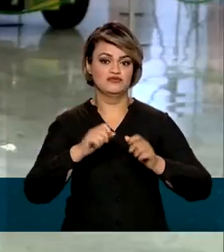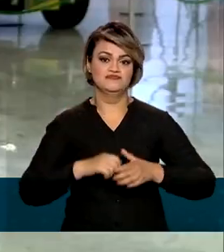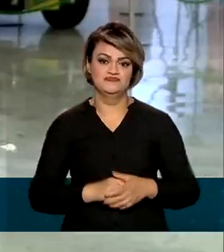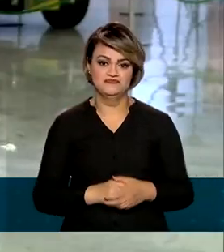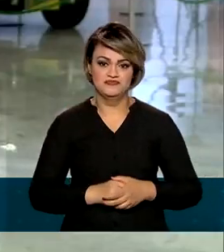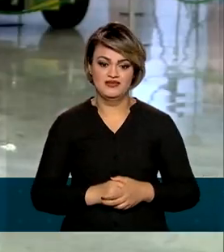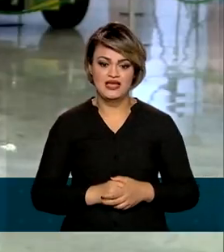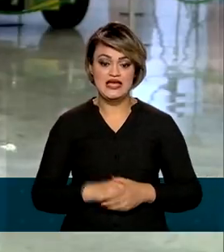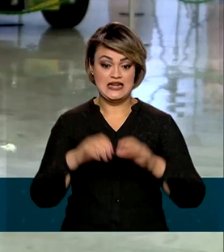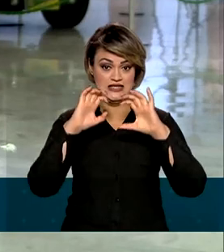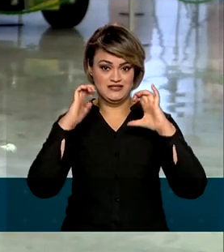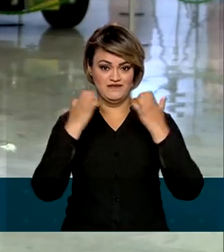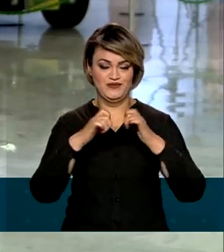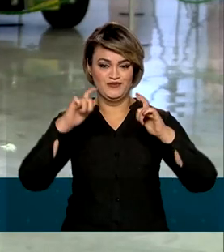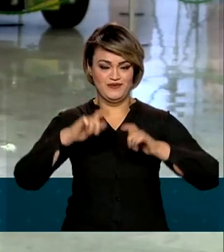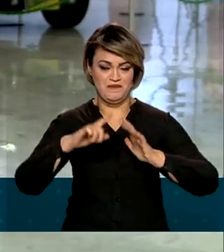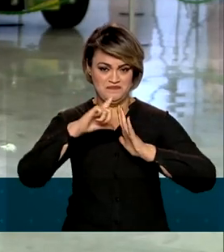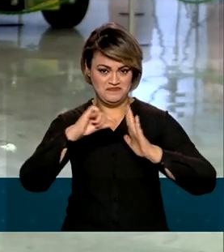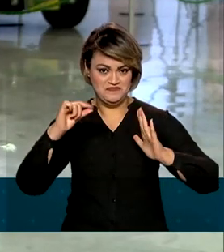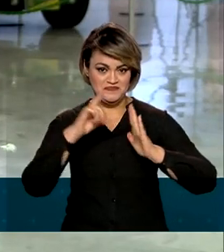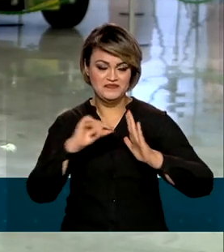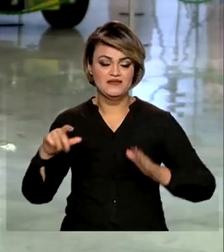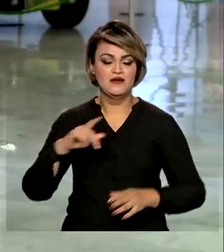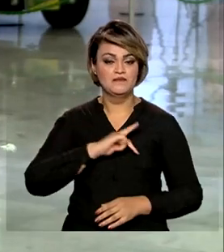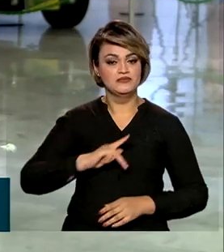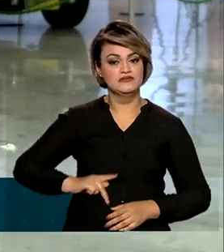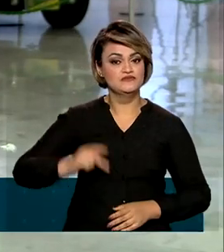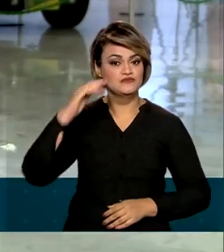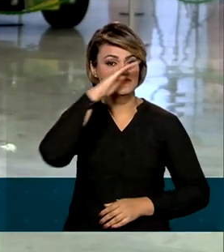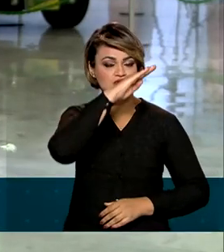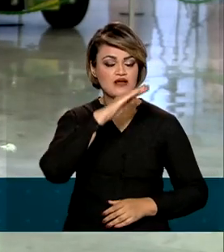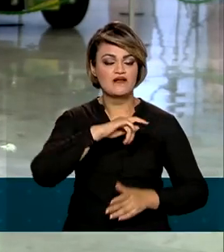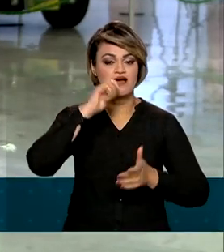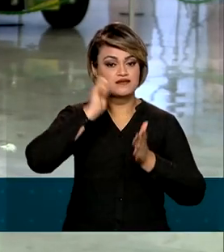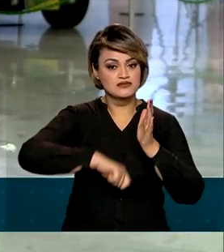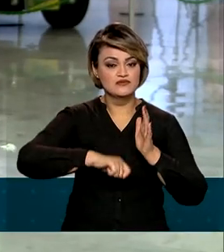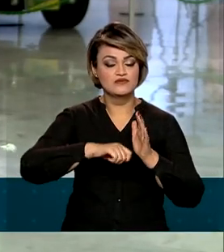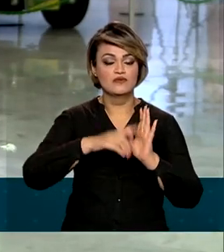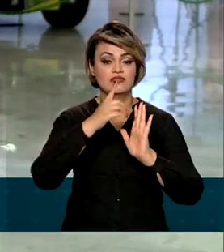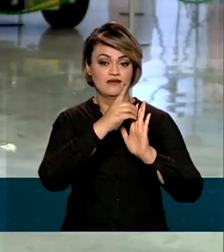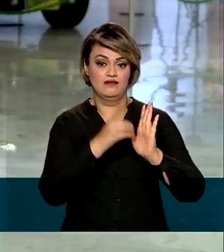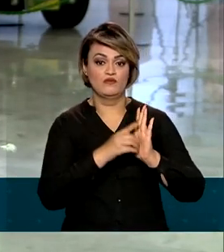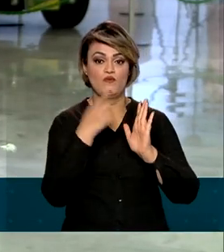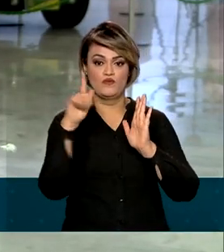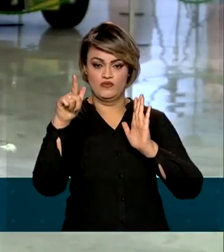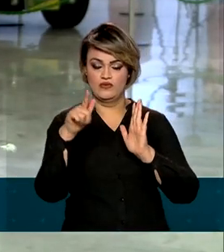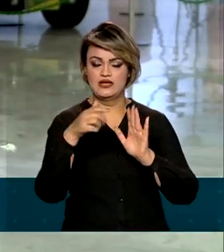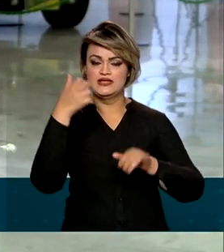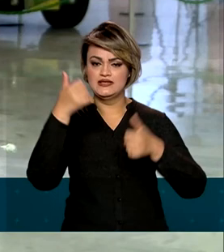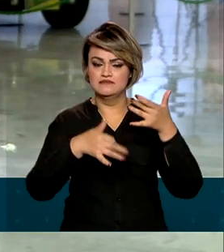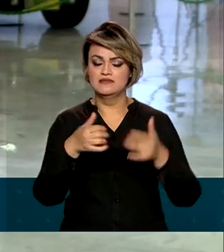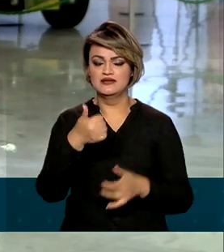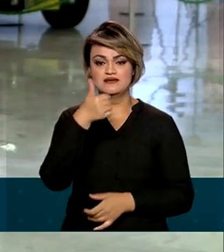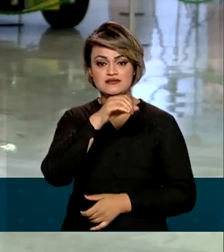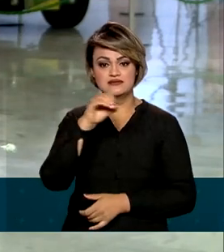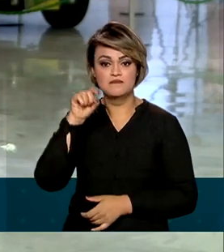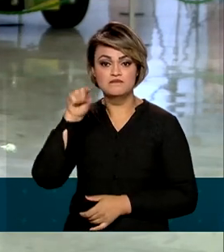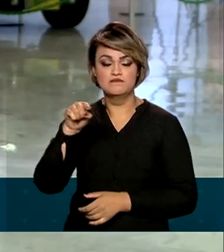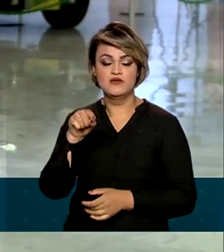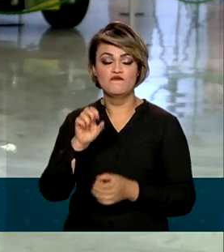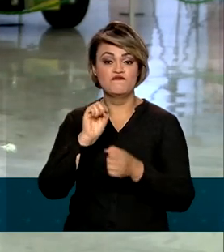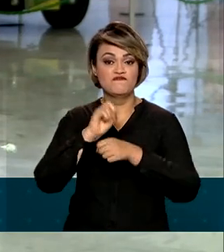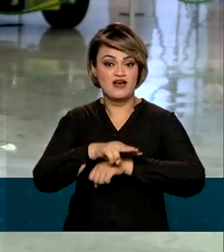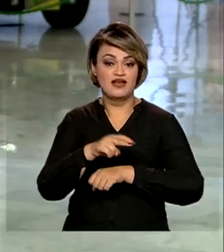Durante o evento, no Palácio do Planalto, o presidente Jair Bolsonaro assinou ainda um decreto que cria 100 mil novas vagas de